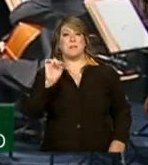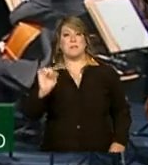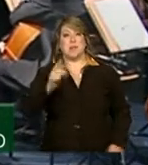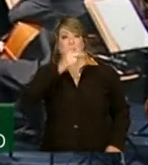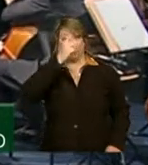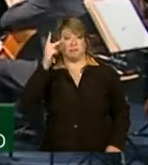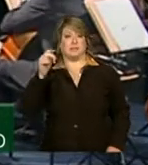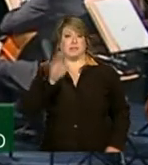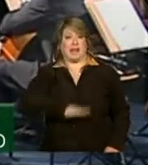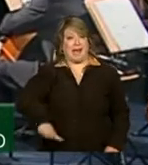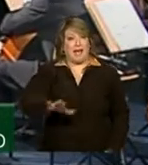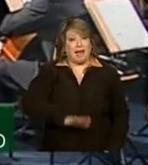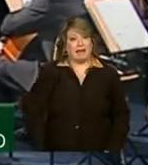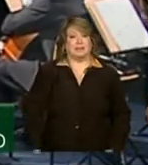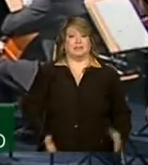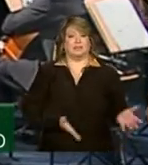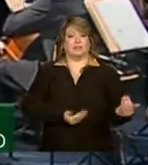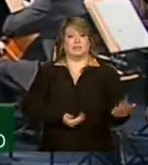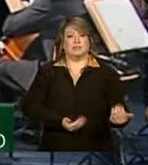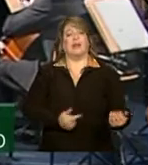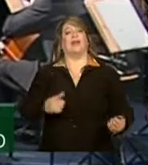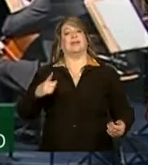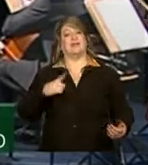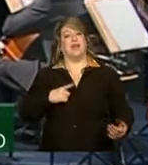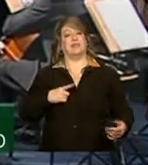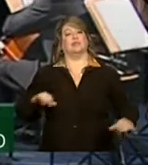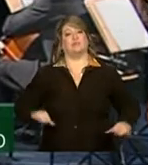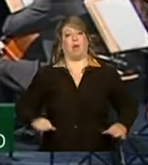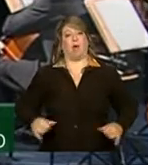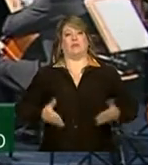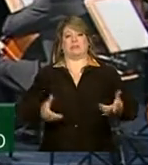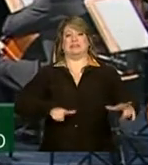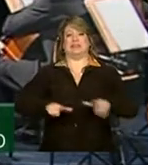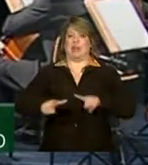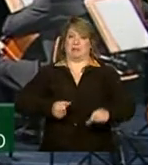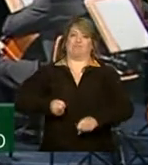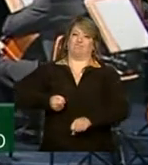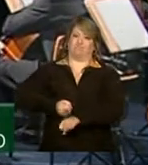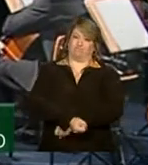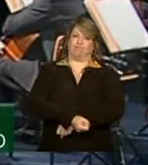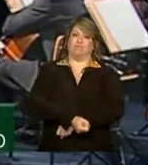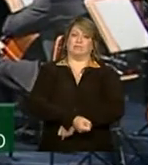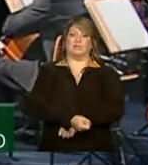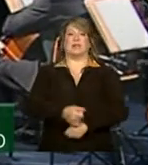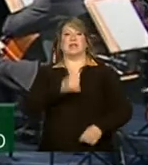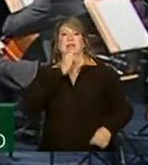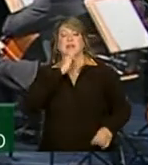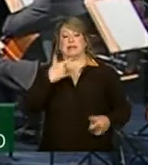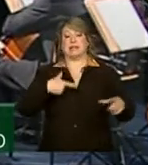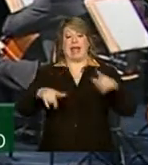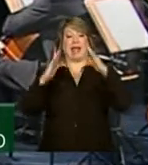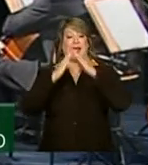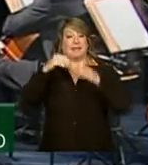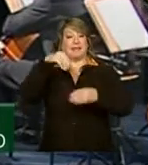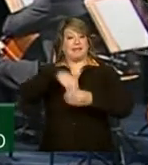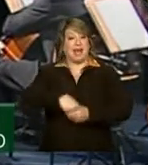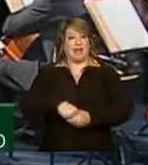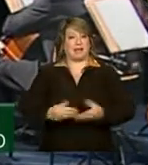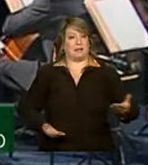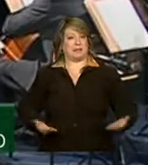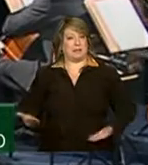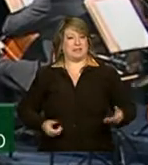e adolescentes são submetidas a essas formas de trabalho, que podem ser, por exemplo, trabalho doméstico e também na